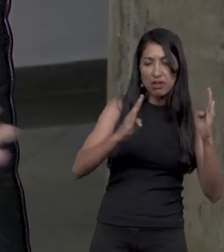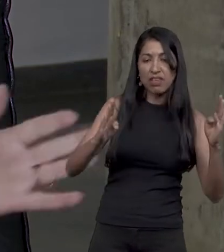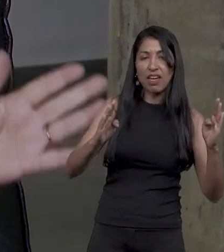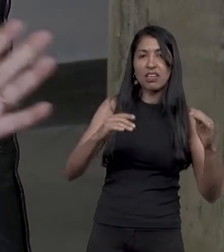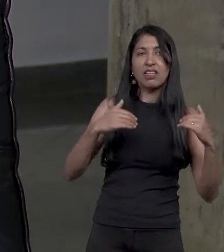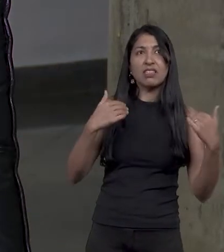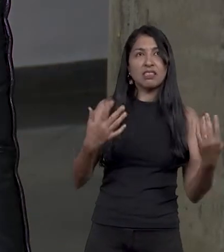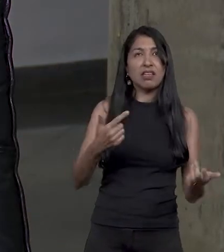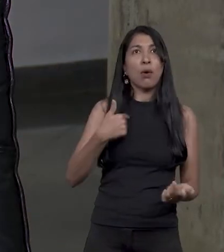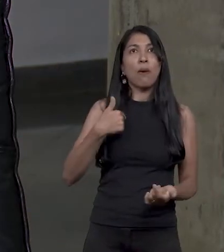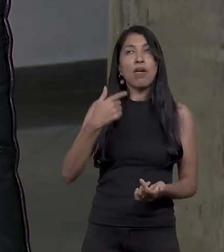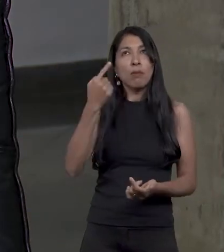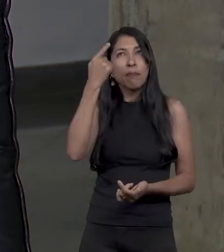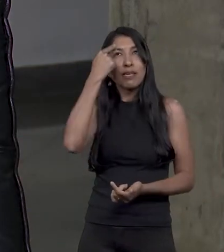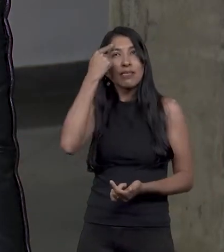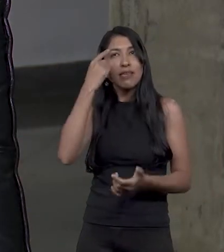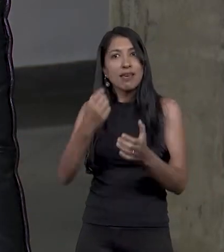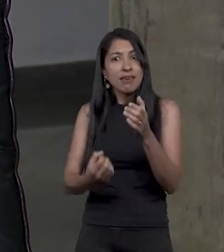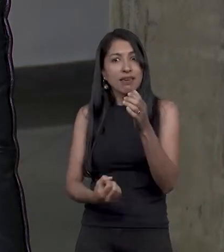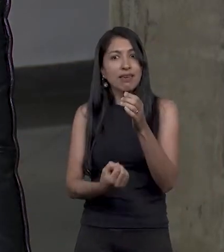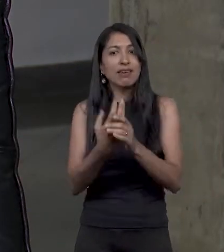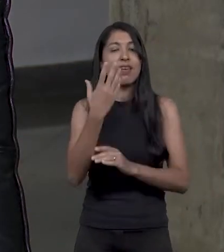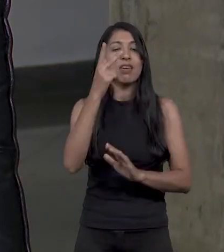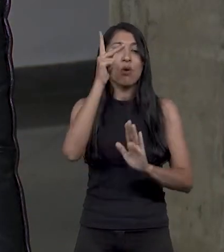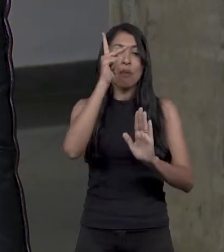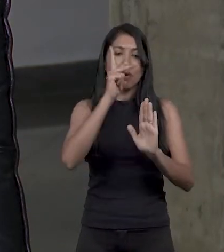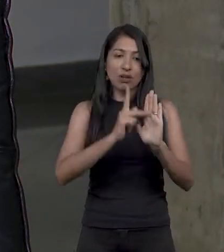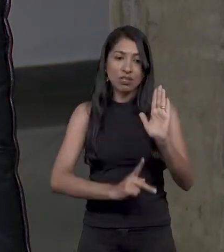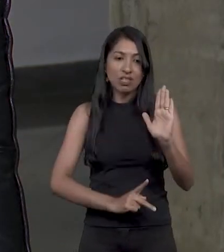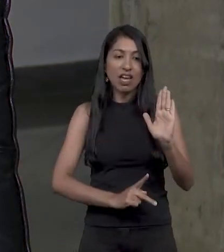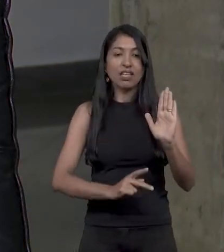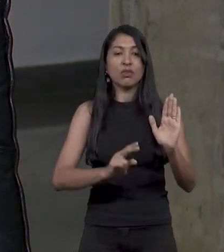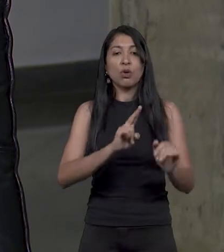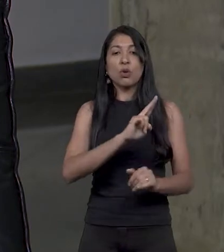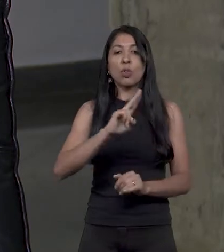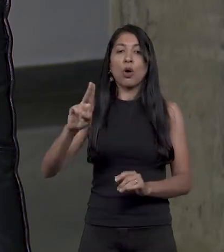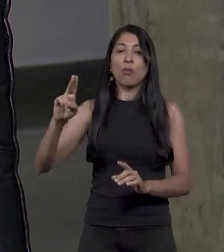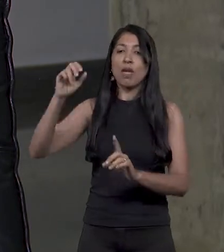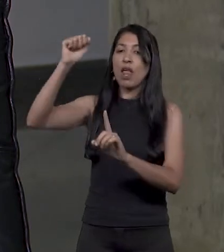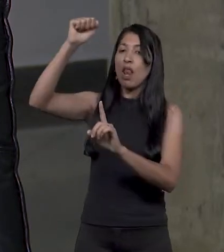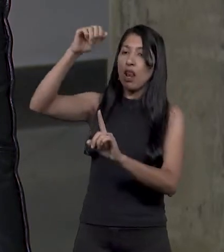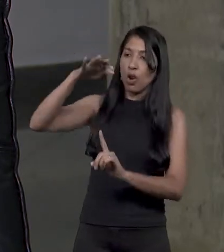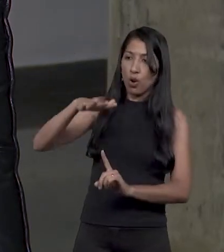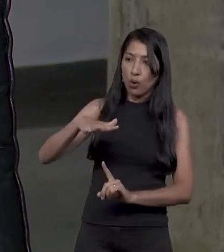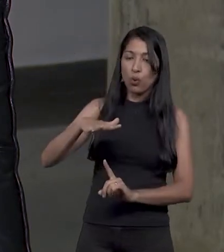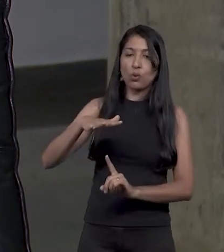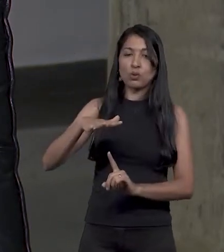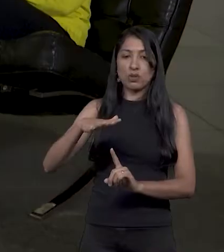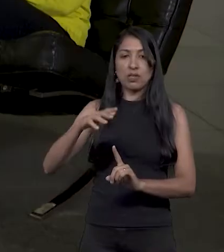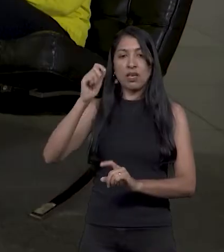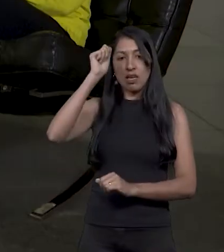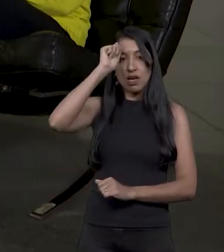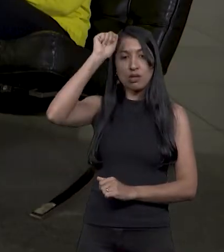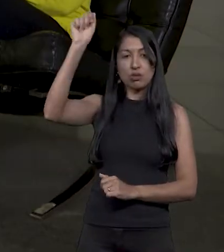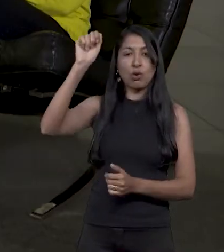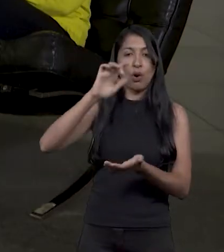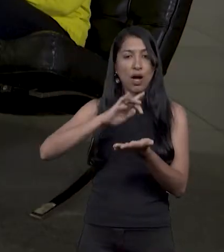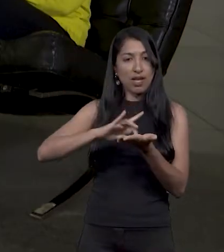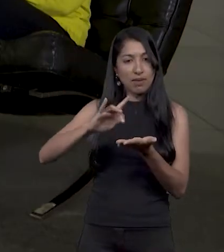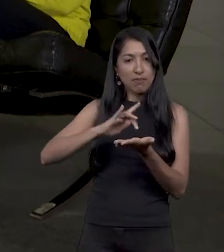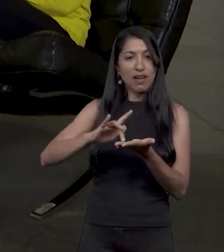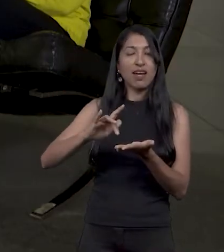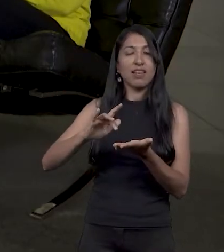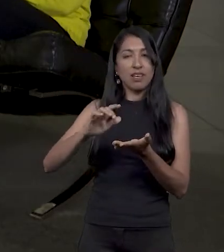no mesmo dia da inauguração, um projeto chamado Luz e Autor em Braile, que deu